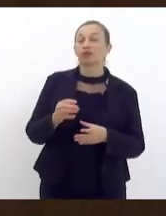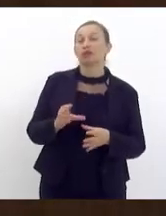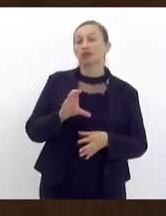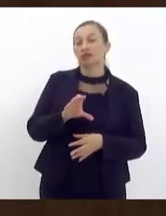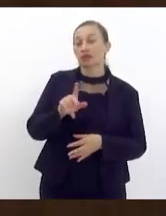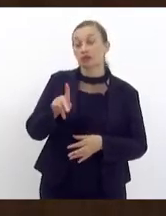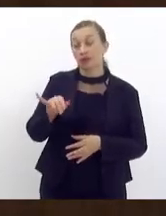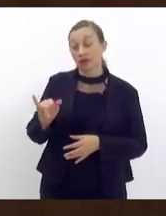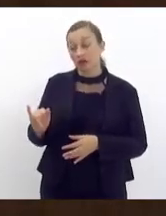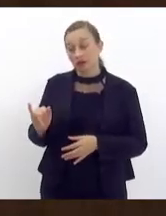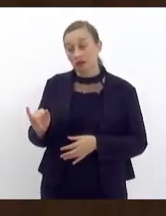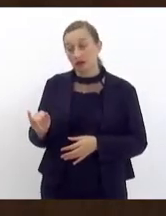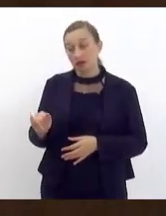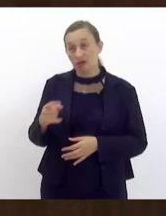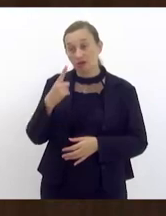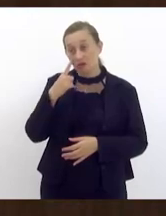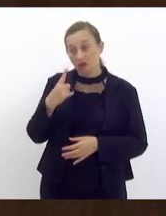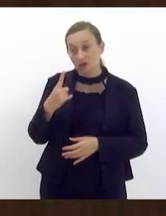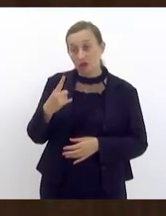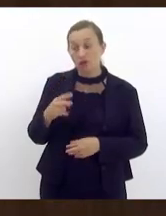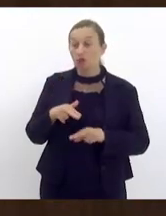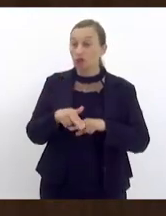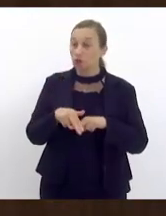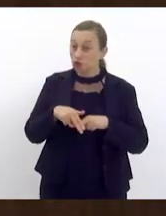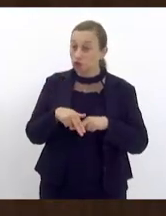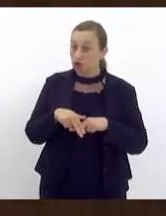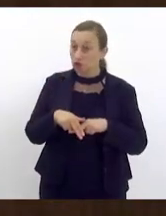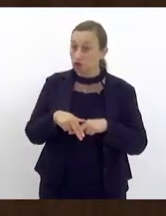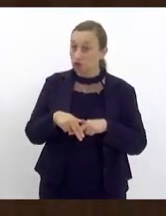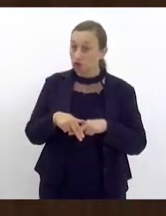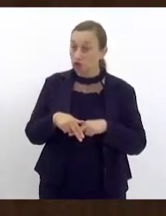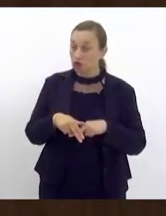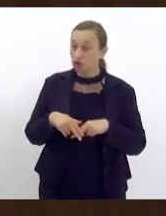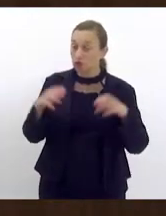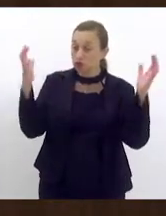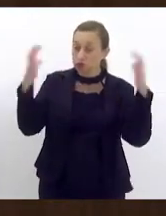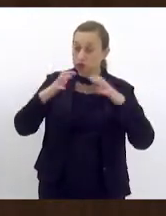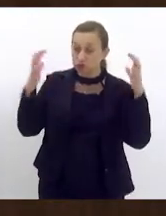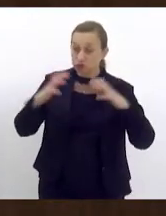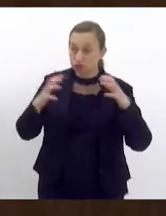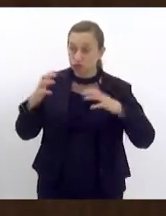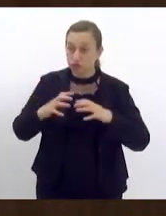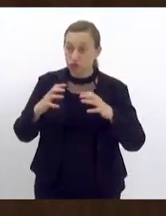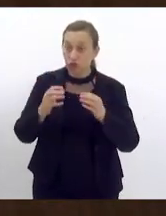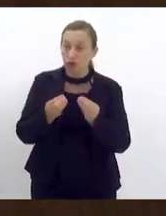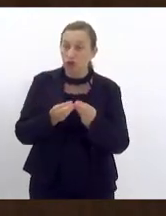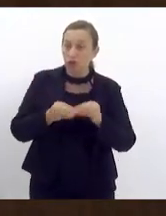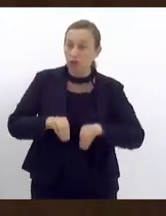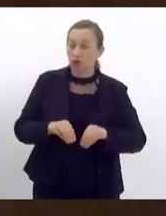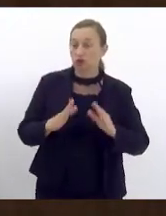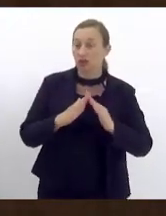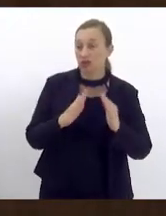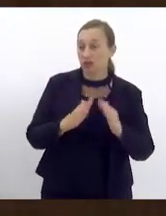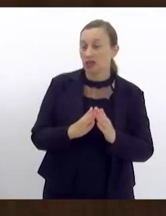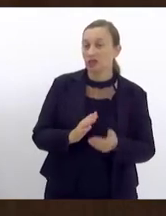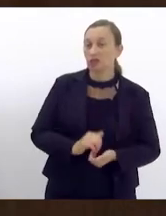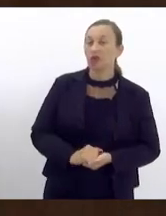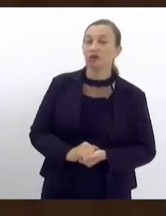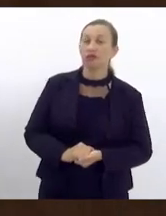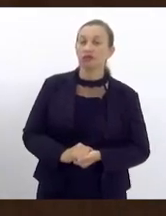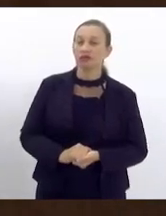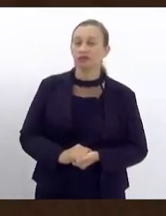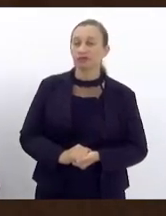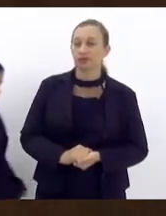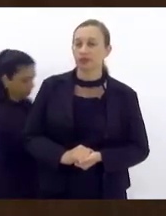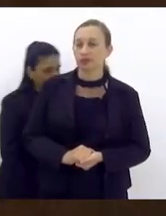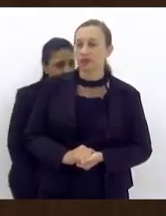tragédia e como minorar as causas das mesmas me lembro que a época deputada Marta Rocha